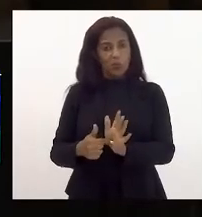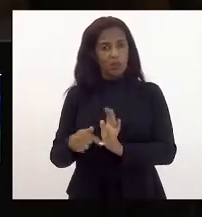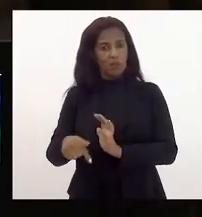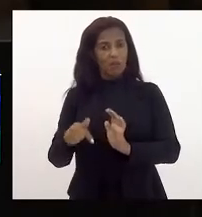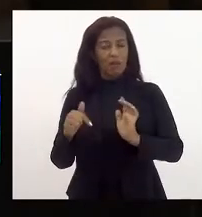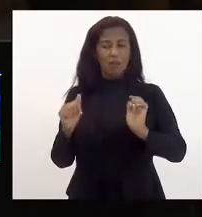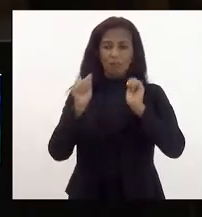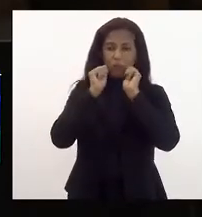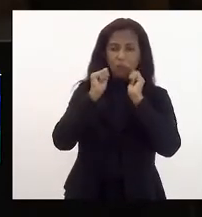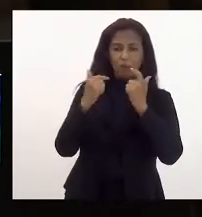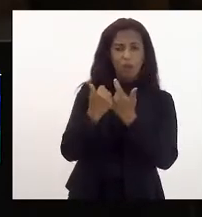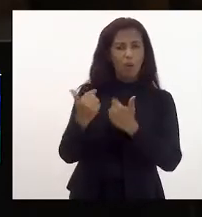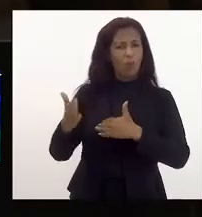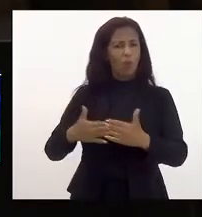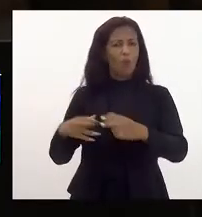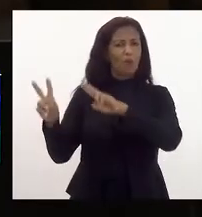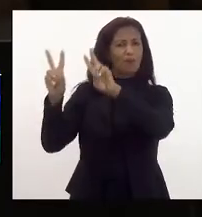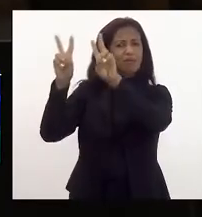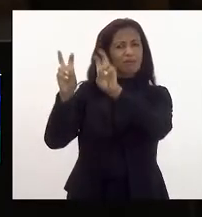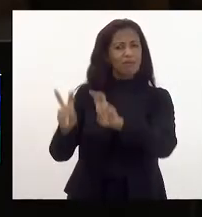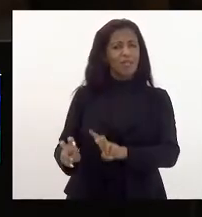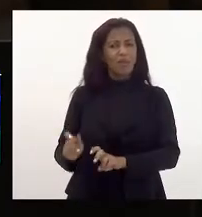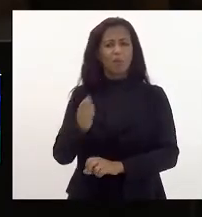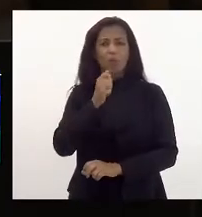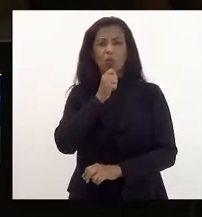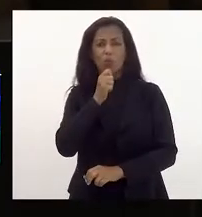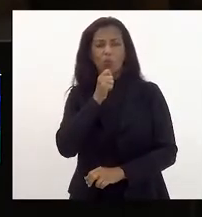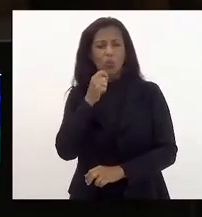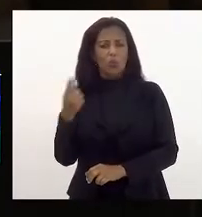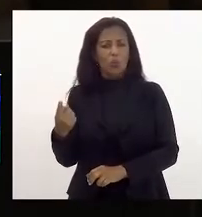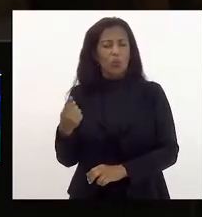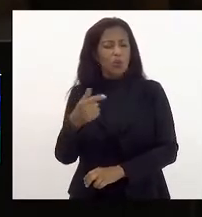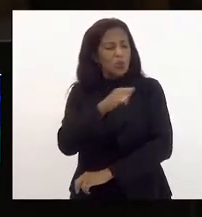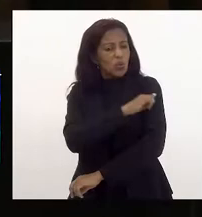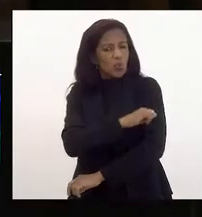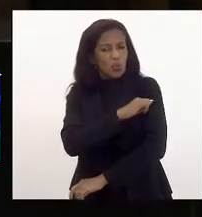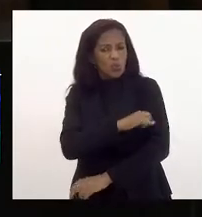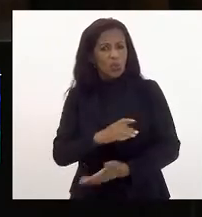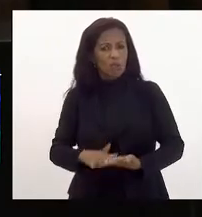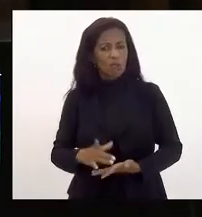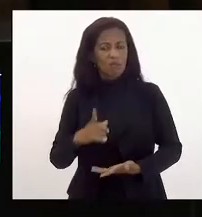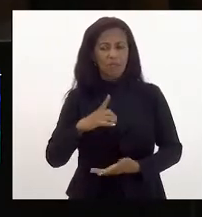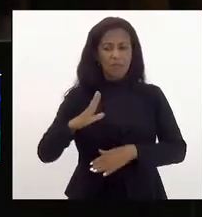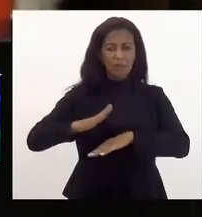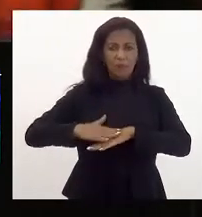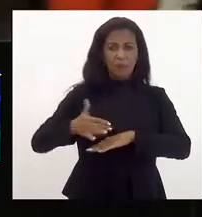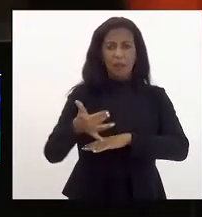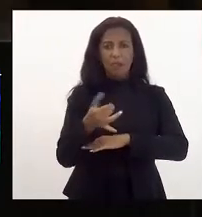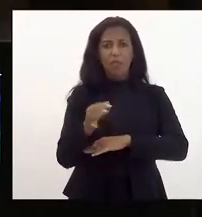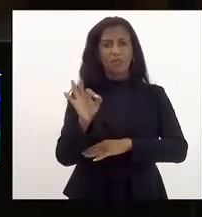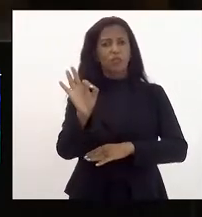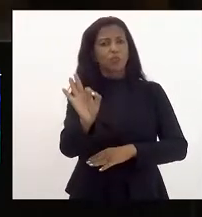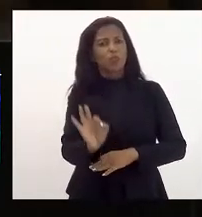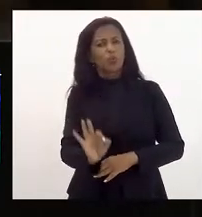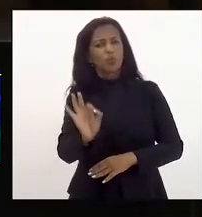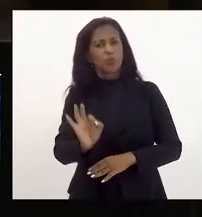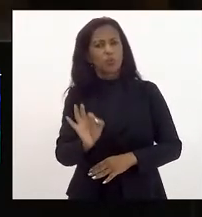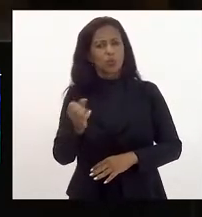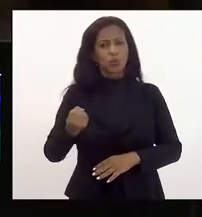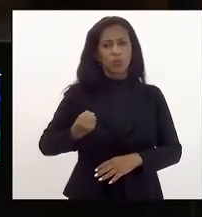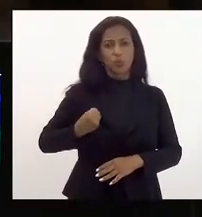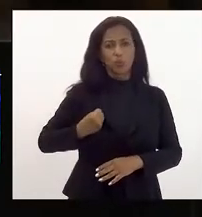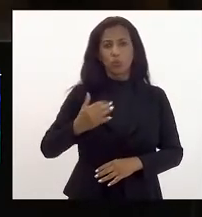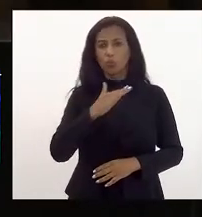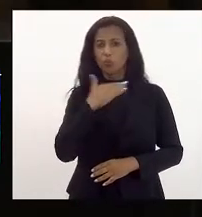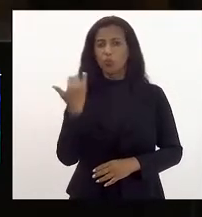qualquer tema que não leve em consideração que o Rio de Janeiro teve mais de 10% do número